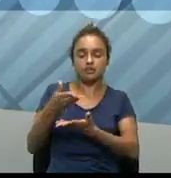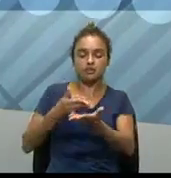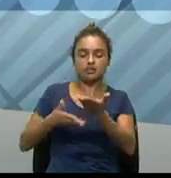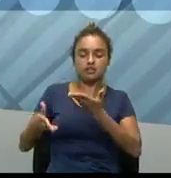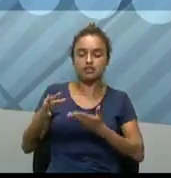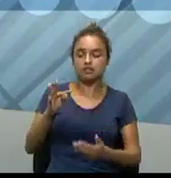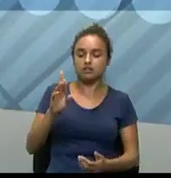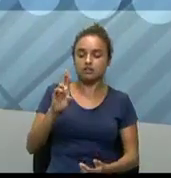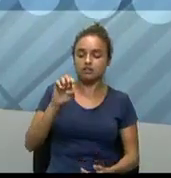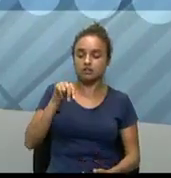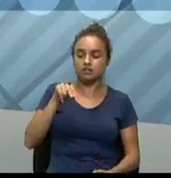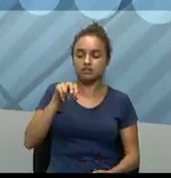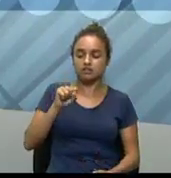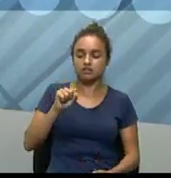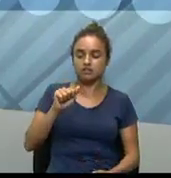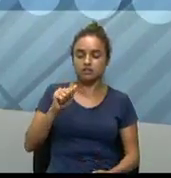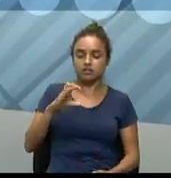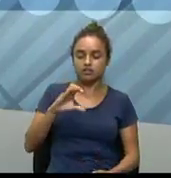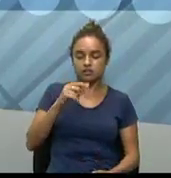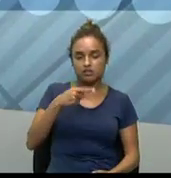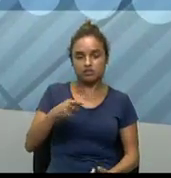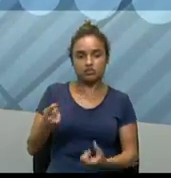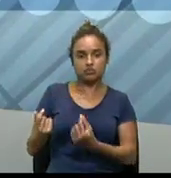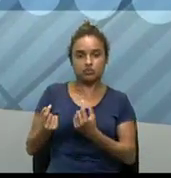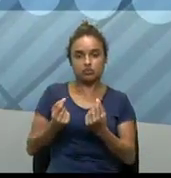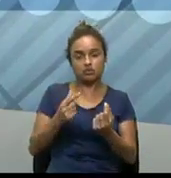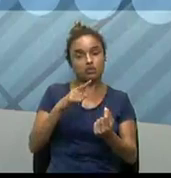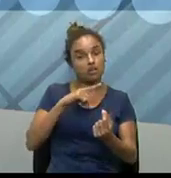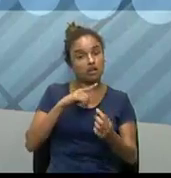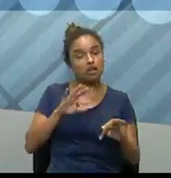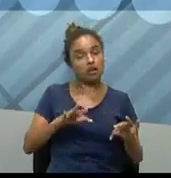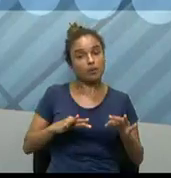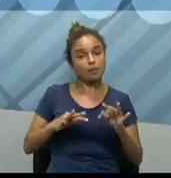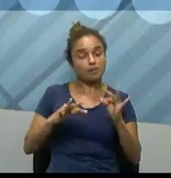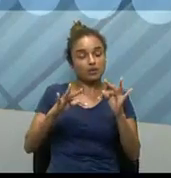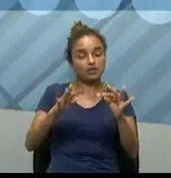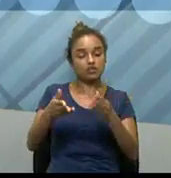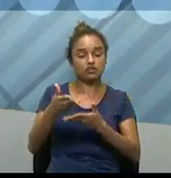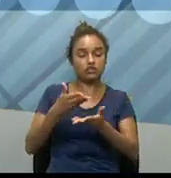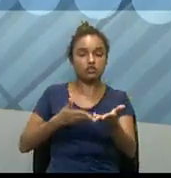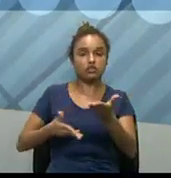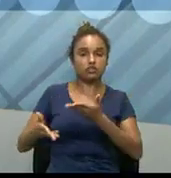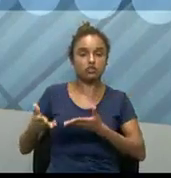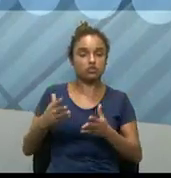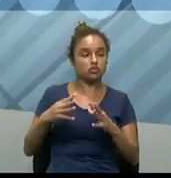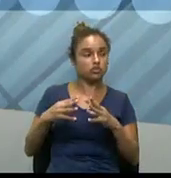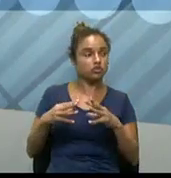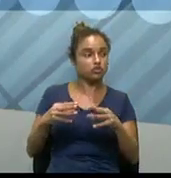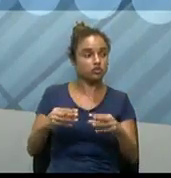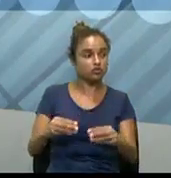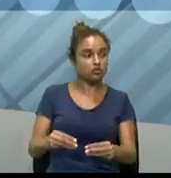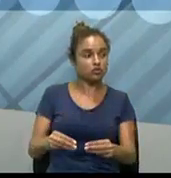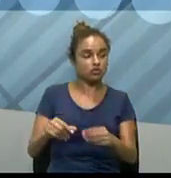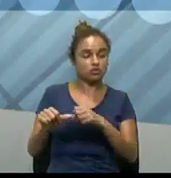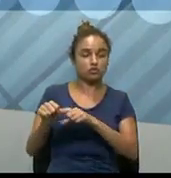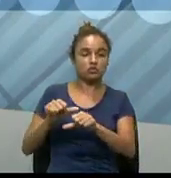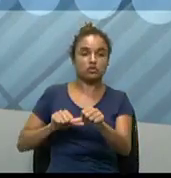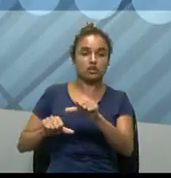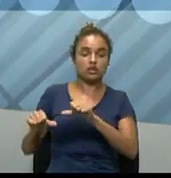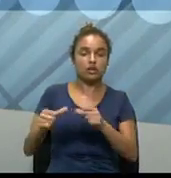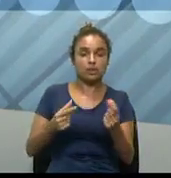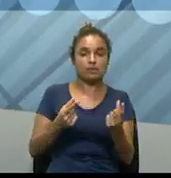para um bloco de notas, existe uma tecnologia. Então, toda troca